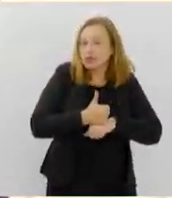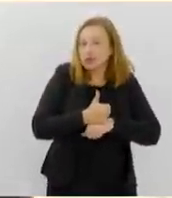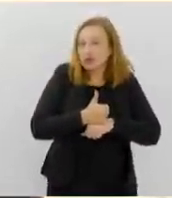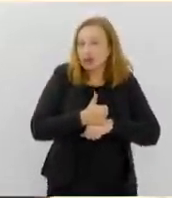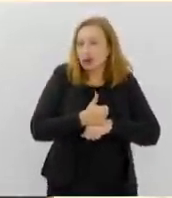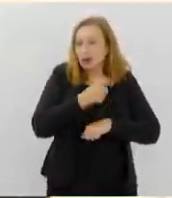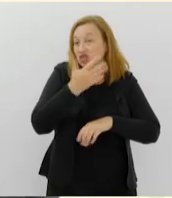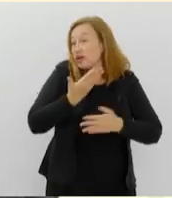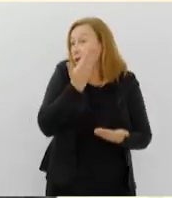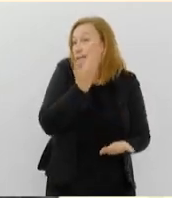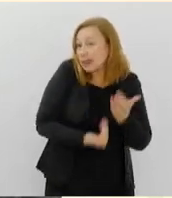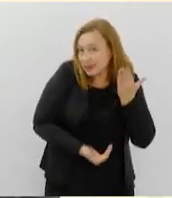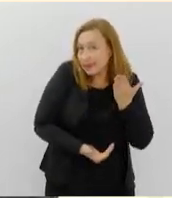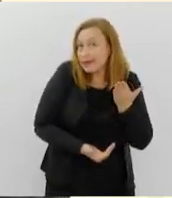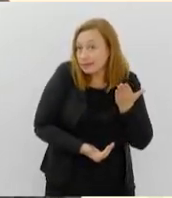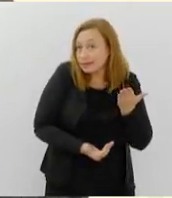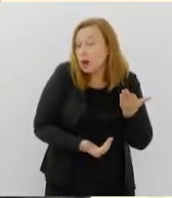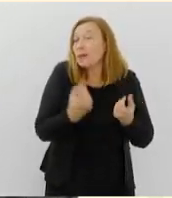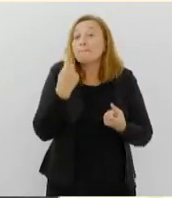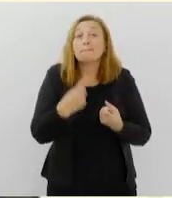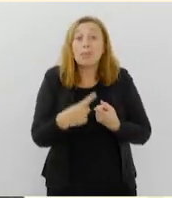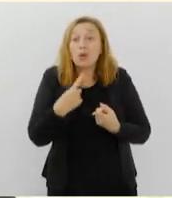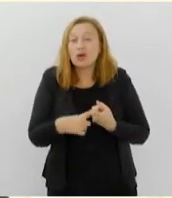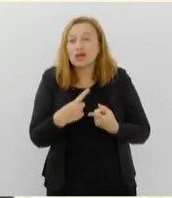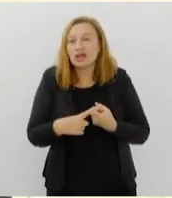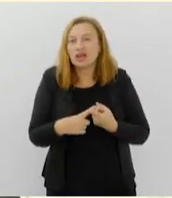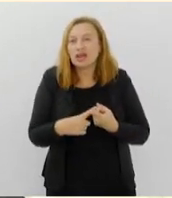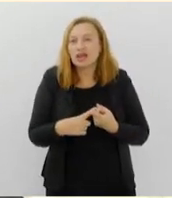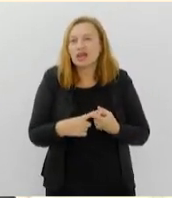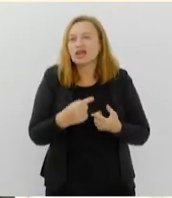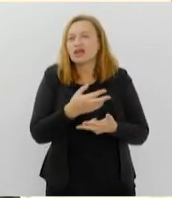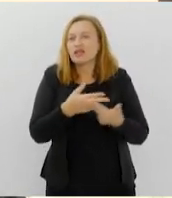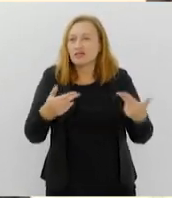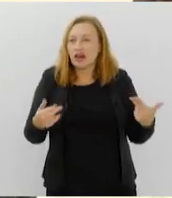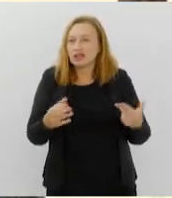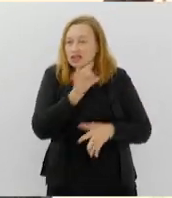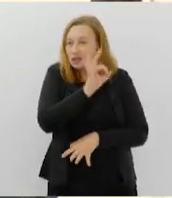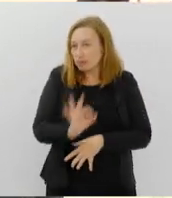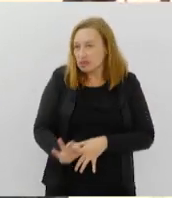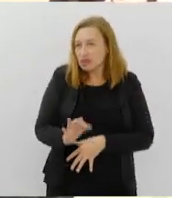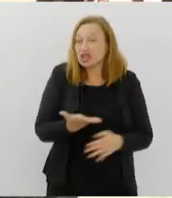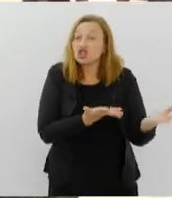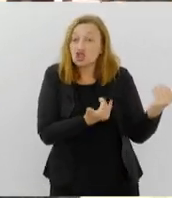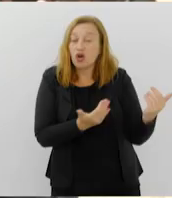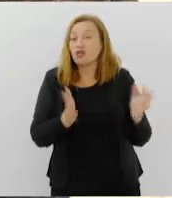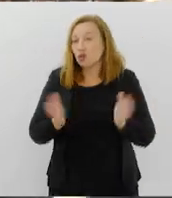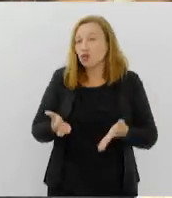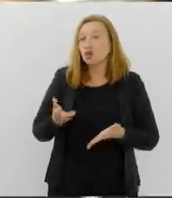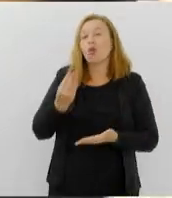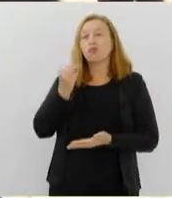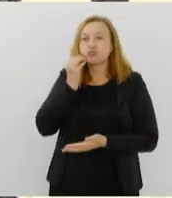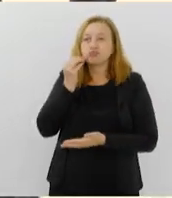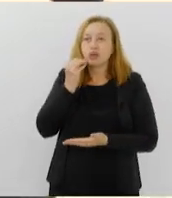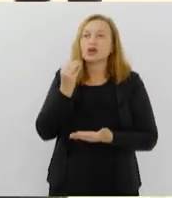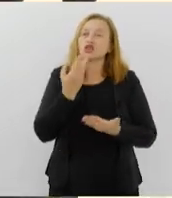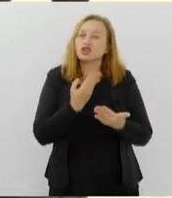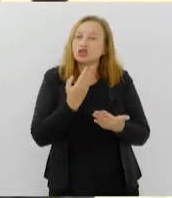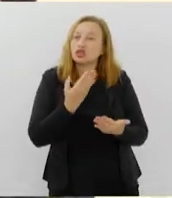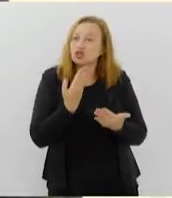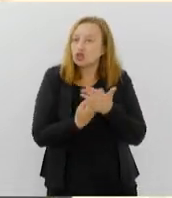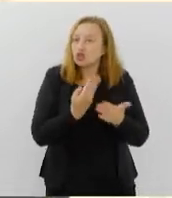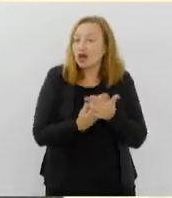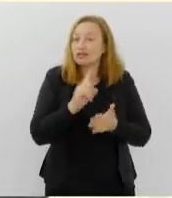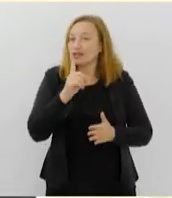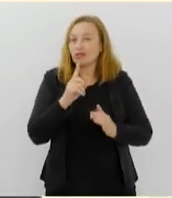a gente vai perder muito, porque muito dessa porcentagem de jovens hoje que têm oportunidade de estudar não estarão no